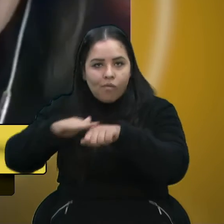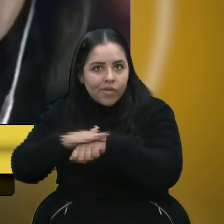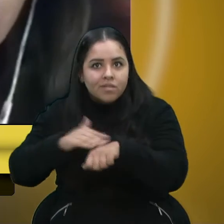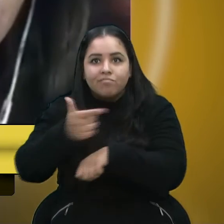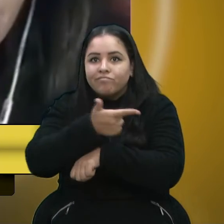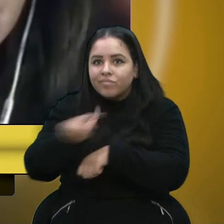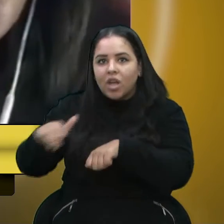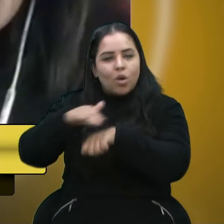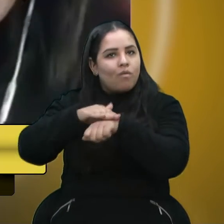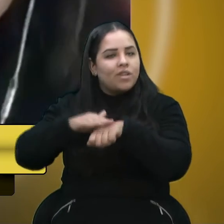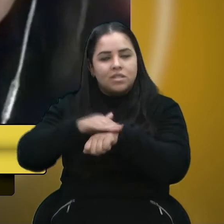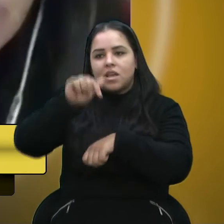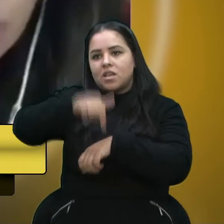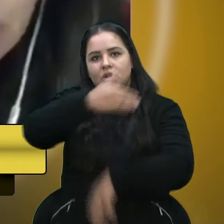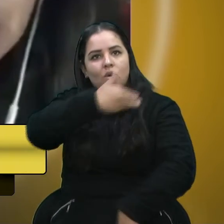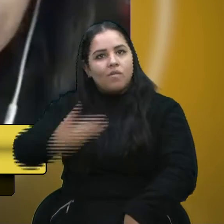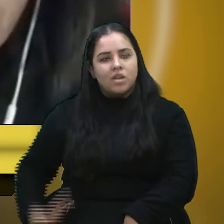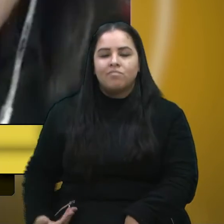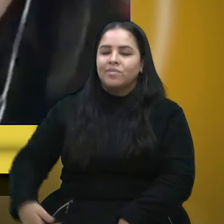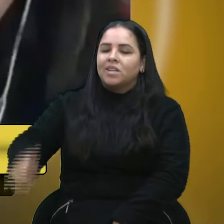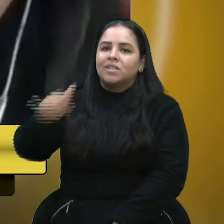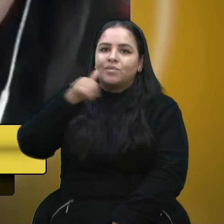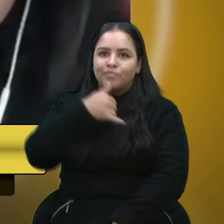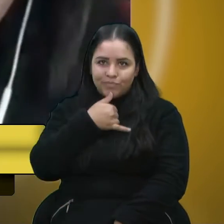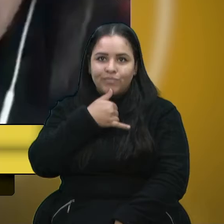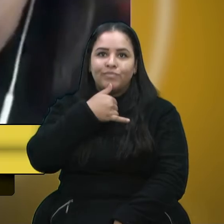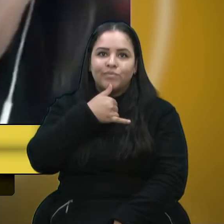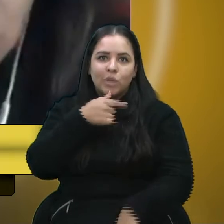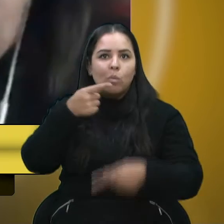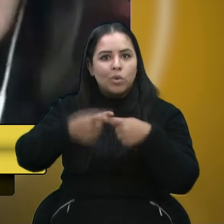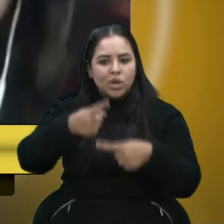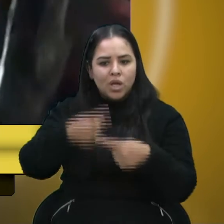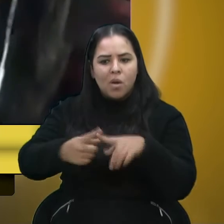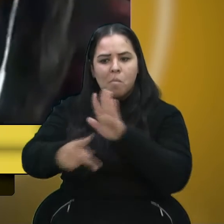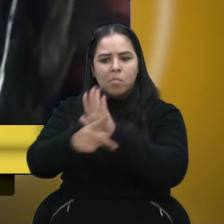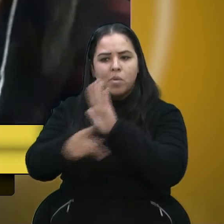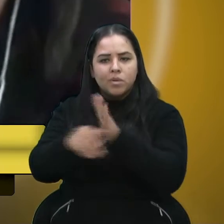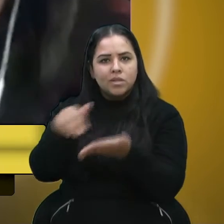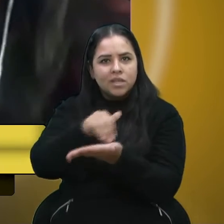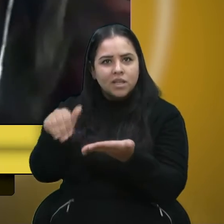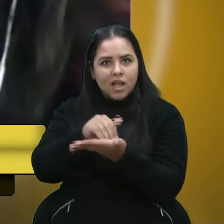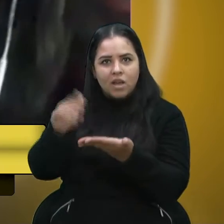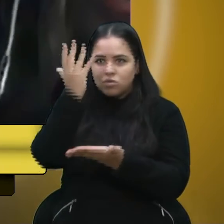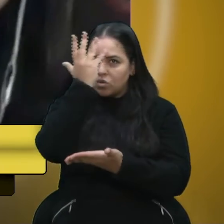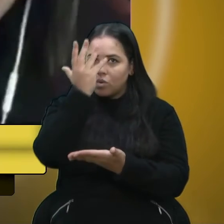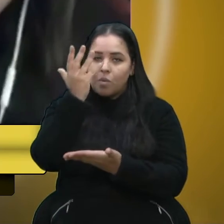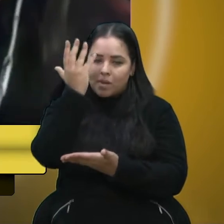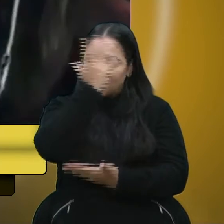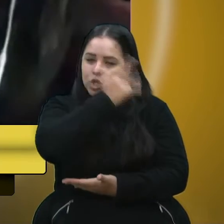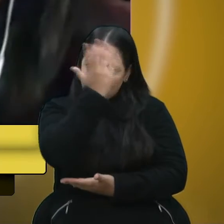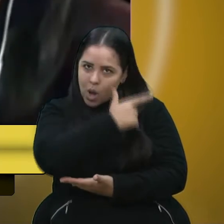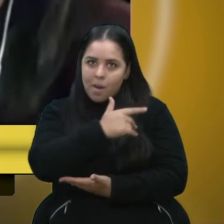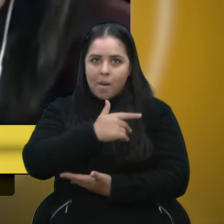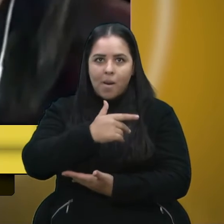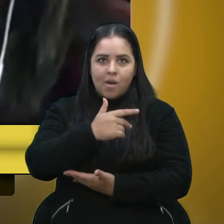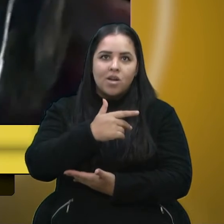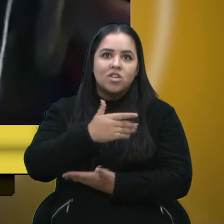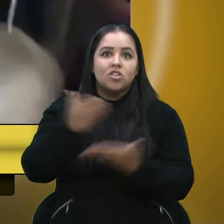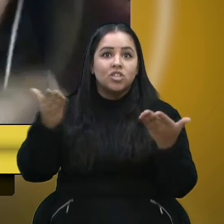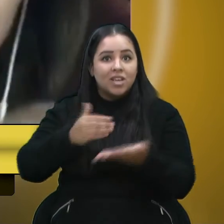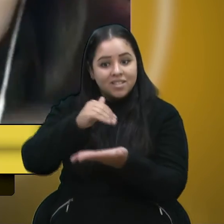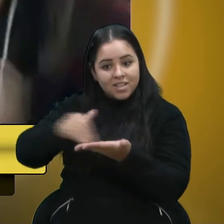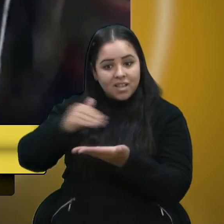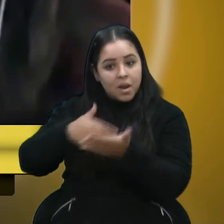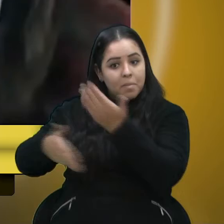diálogo. E isso é muito triste, porque o governo, o próprio secretário, o prefeito Adiló, foi secretário de governos anteriores, do